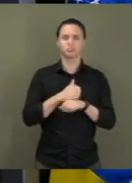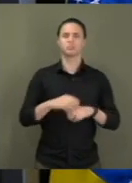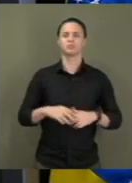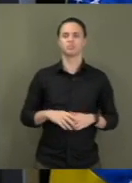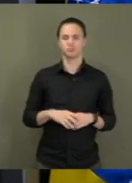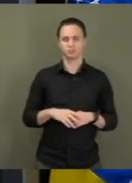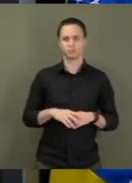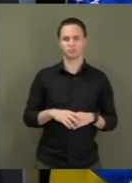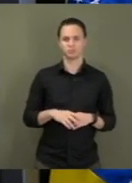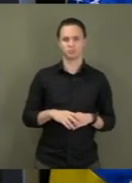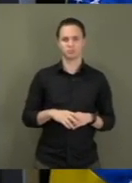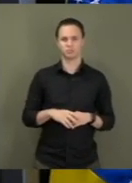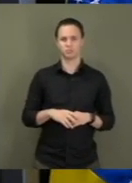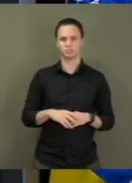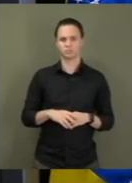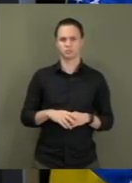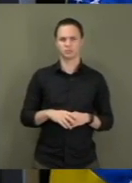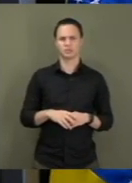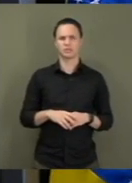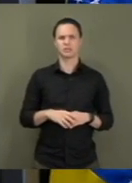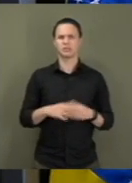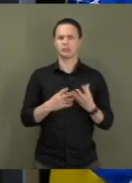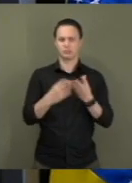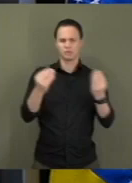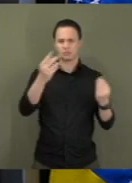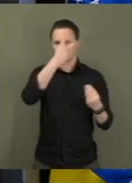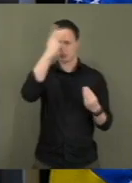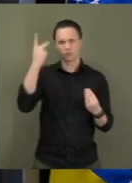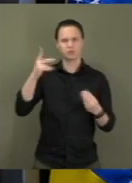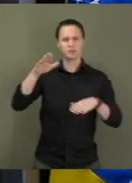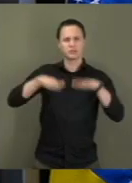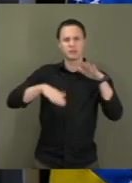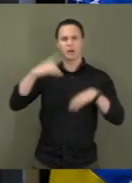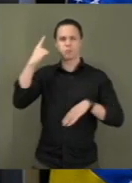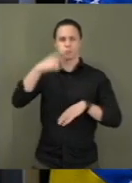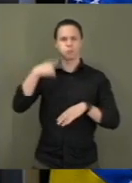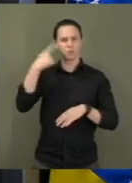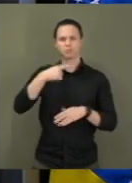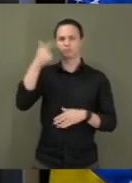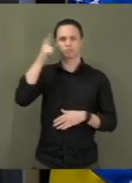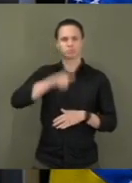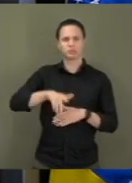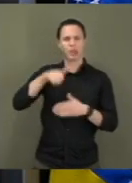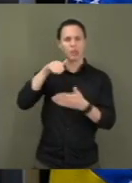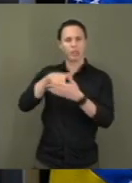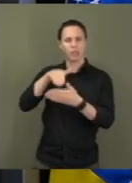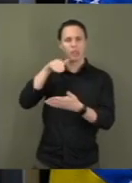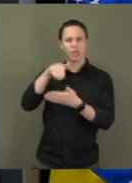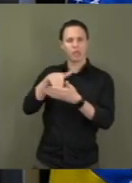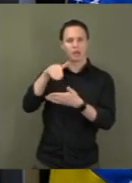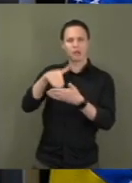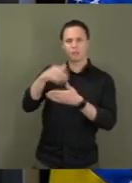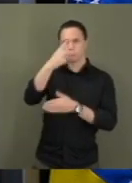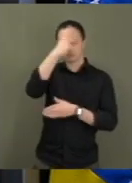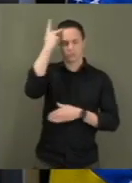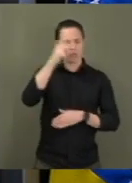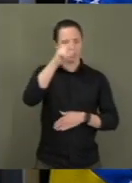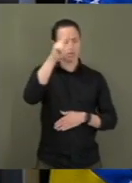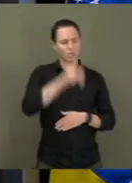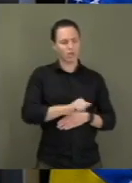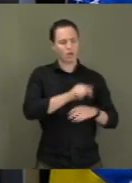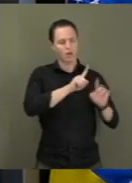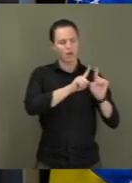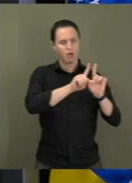dificuldade de acesso dos advogados aos presos, negativa do acompanhamento pelo